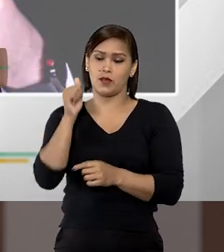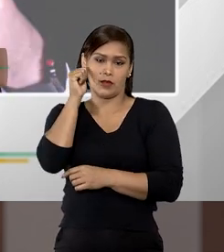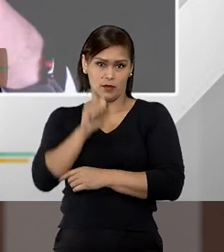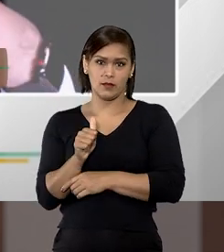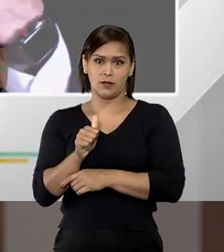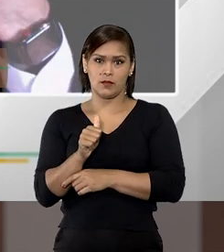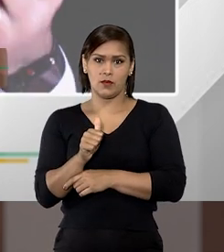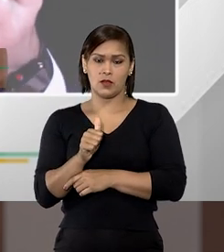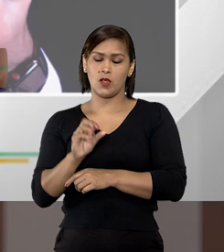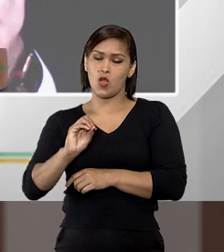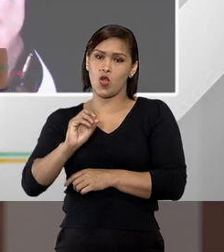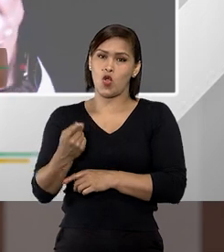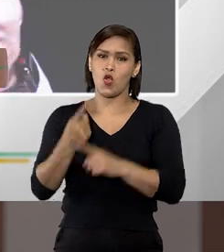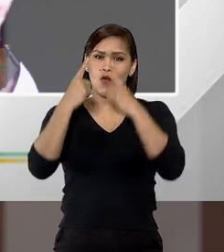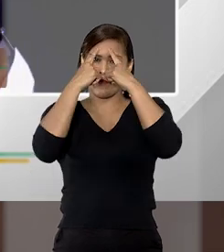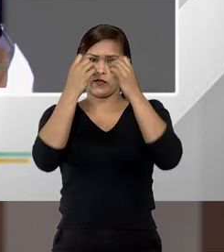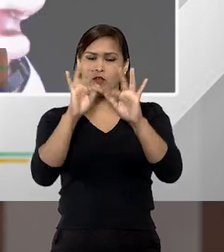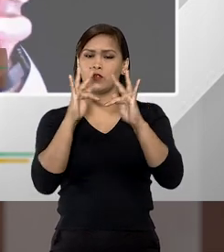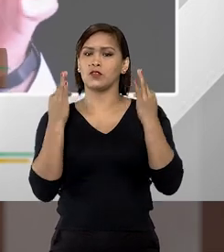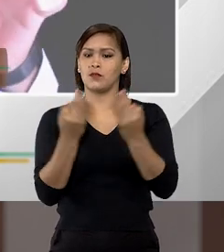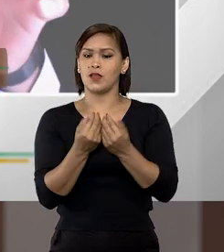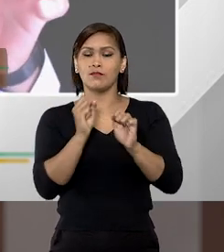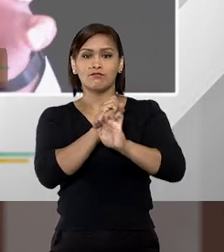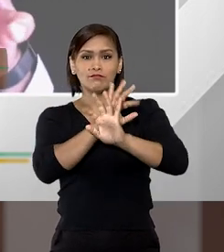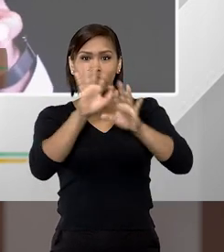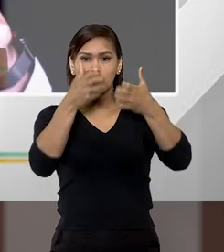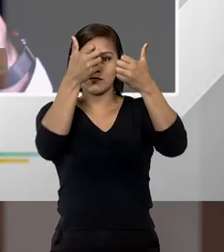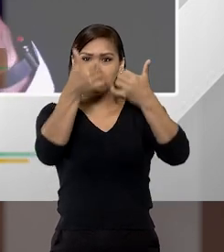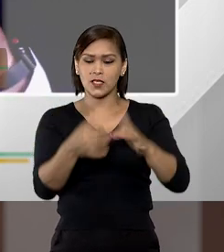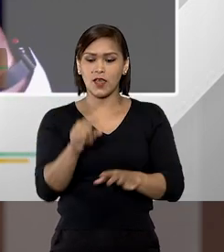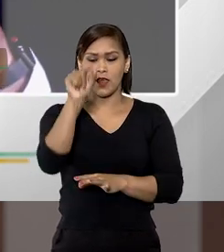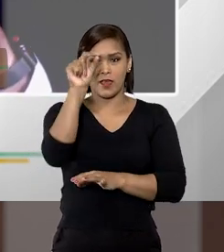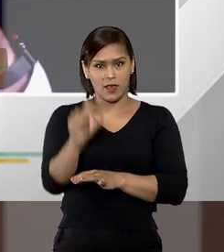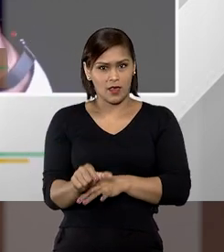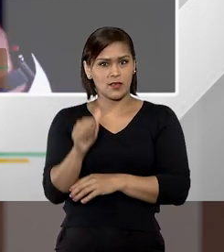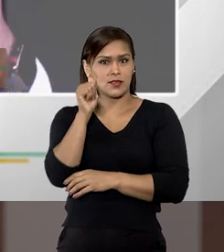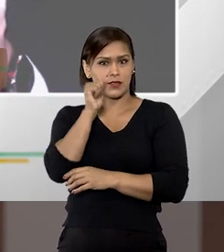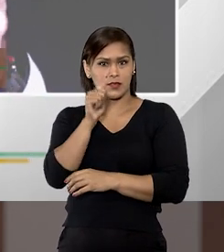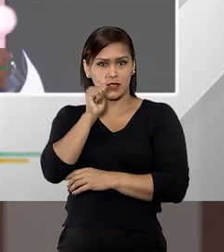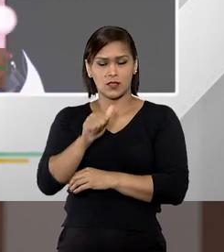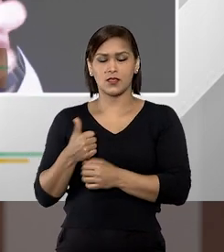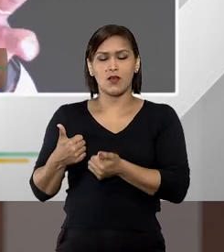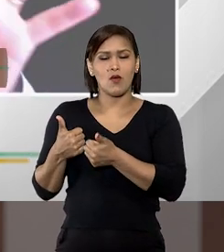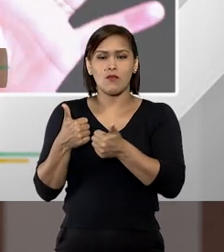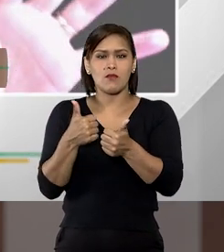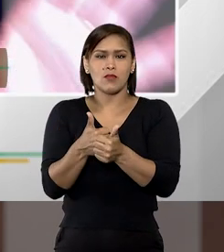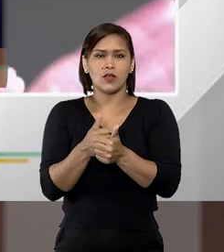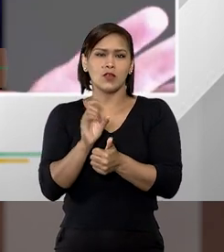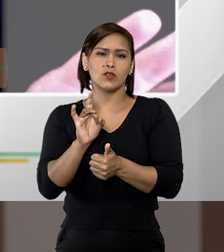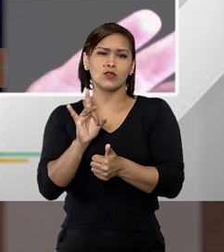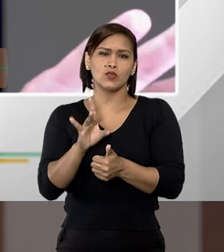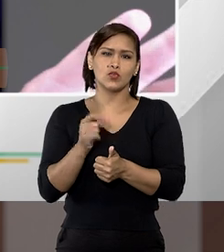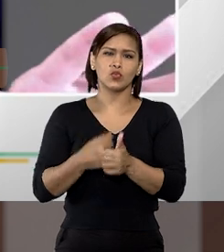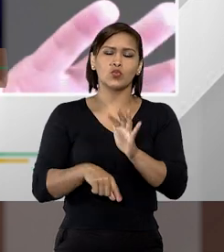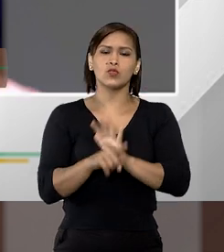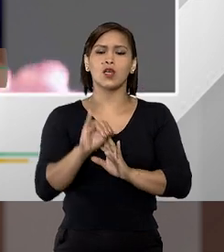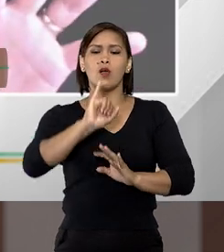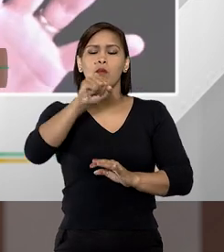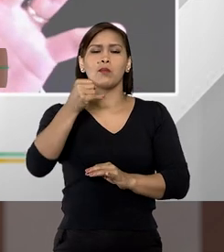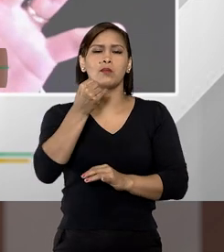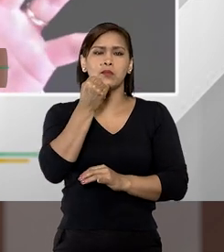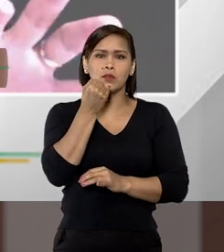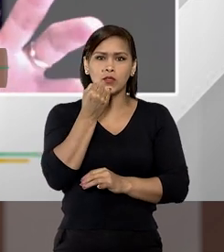feminina ou por violência doméstica, ela está deixando claro que essa conduta não decorre do caso portuito,